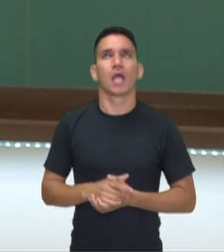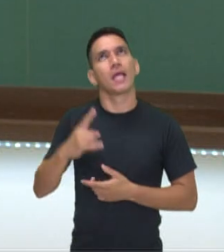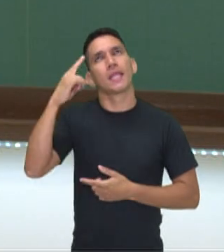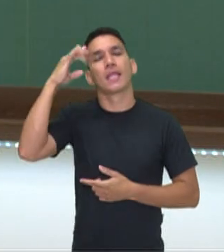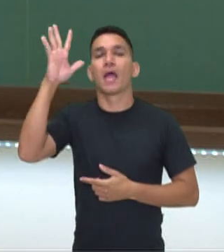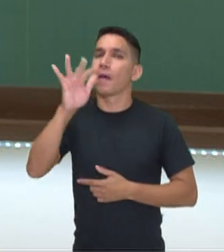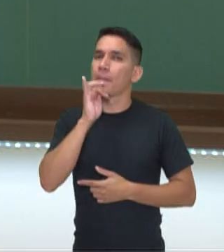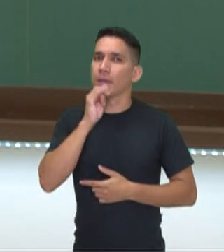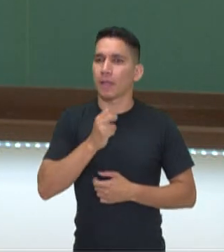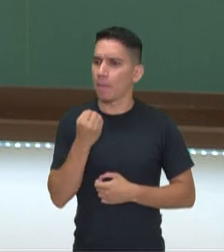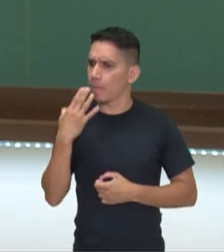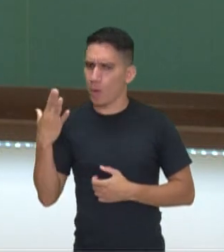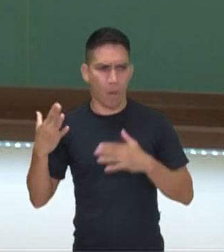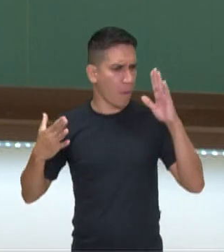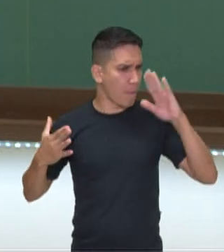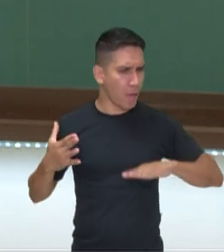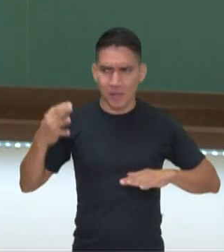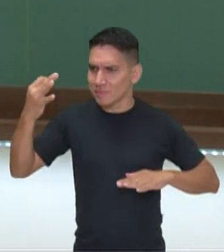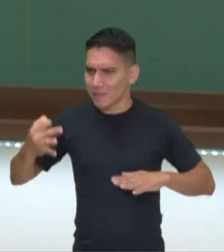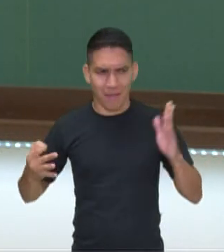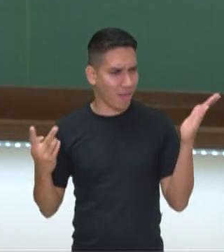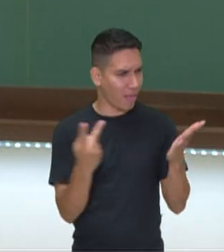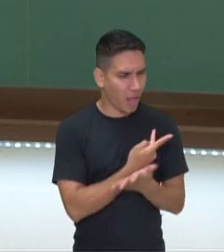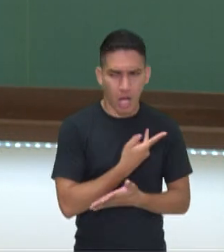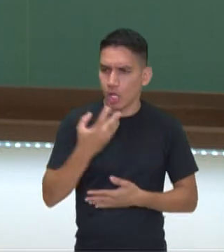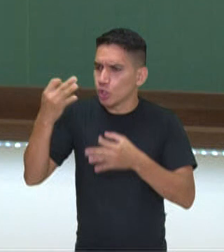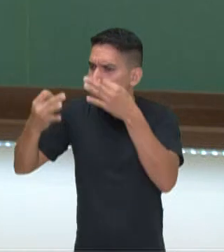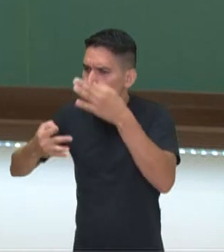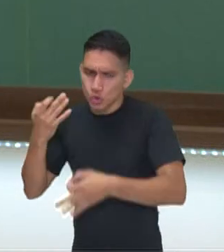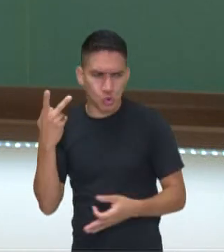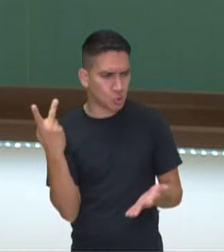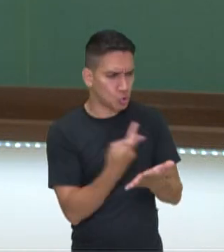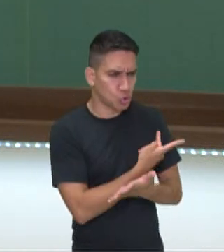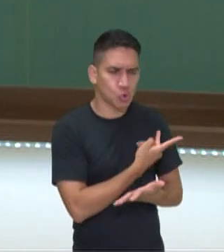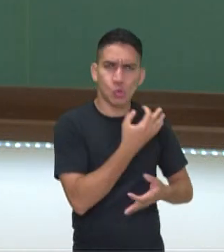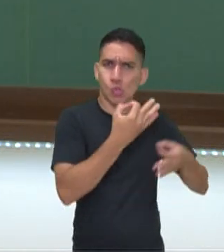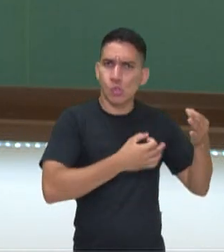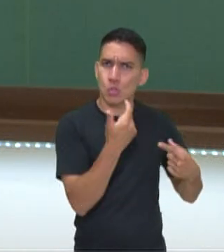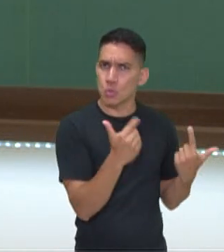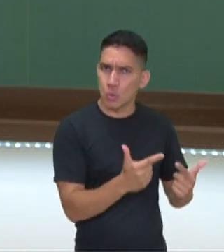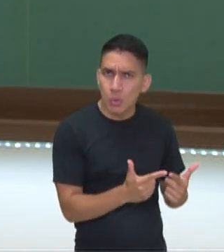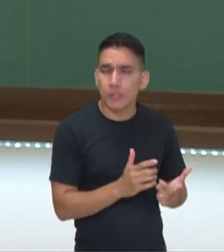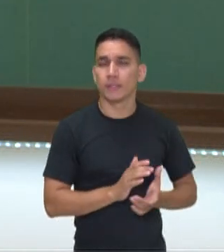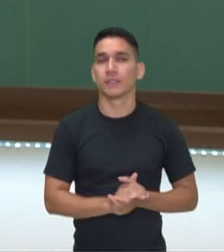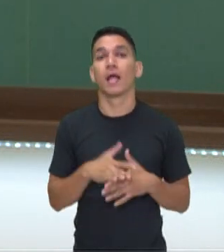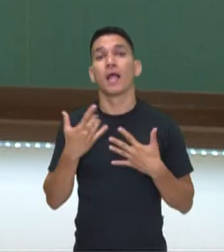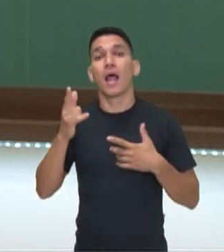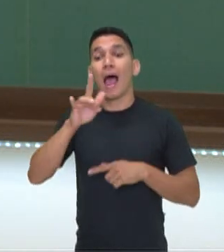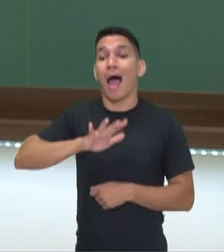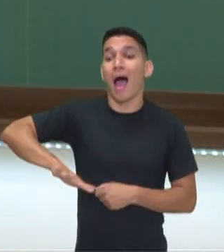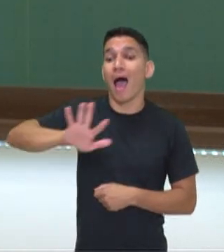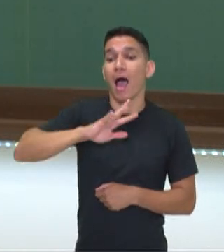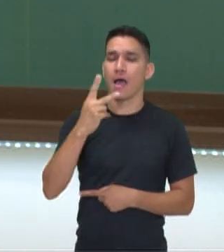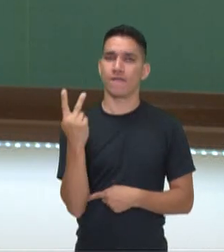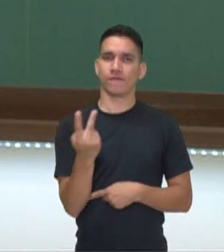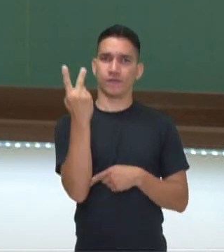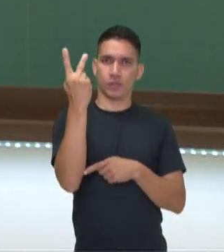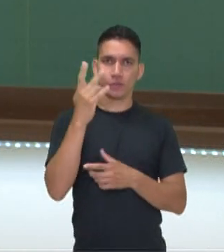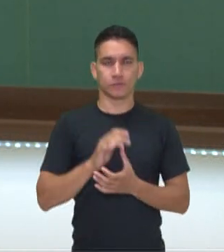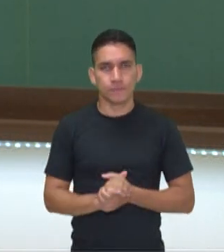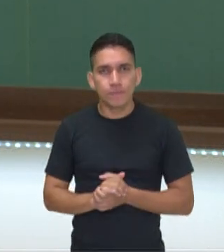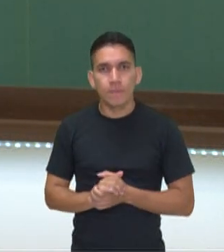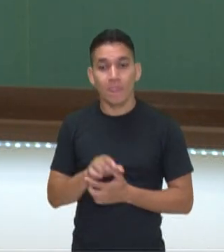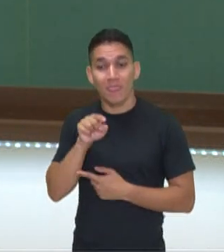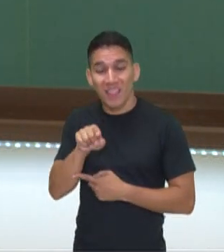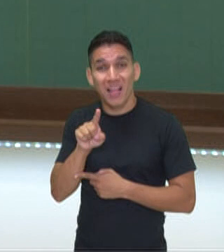como bom ou mal, certo ou errado, justo ou injusto, estão naquele campo do que nós compreendemos como valores, aquilo